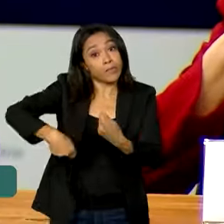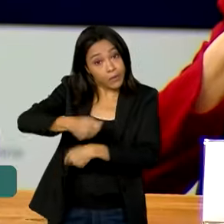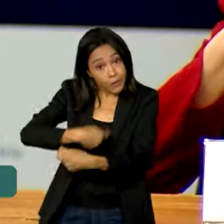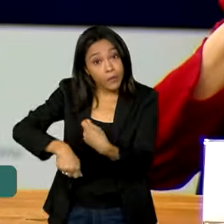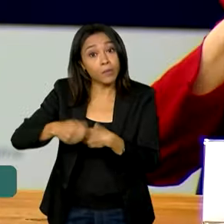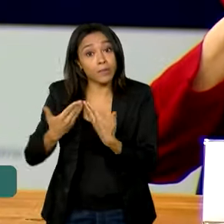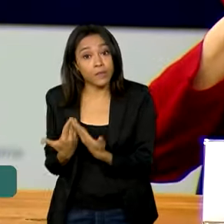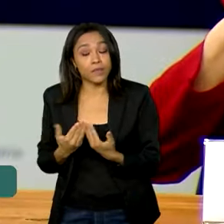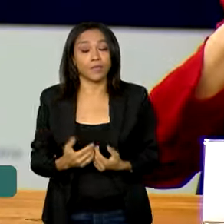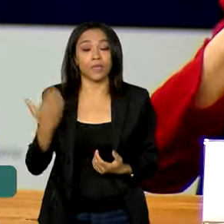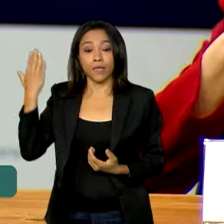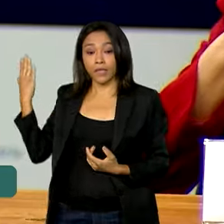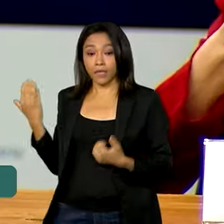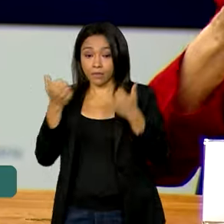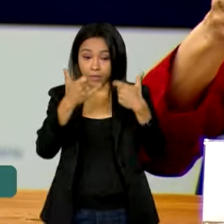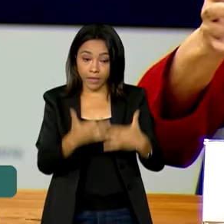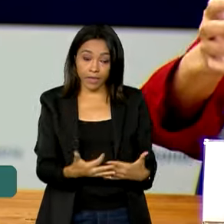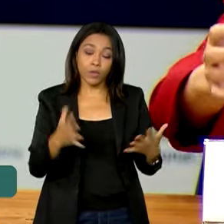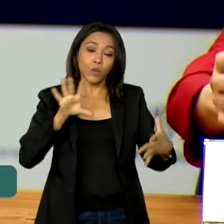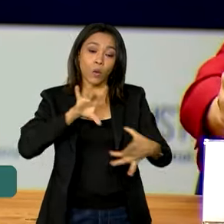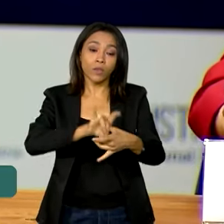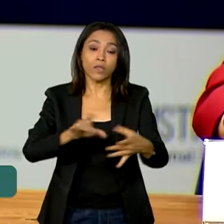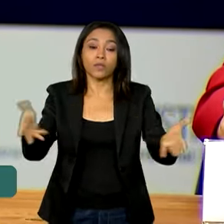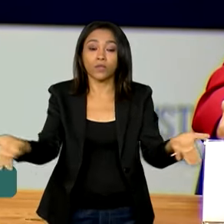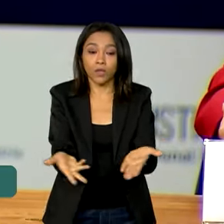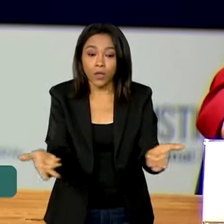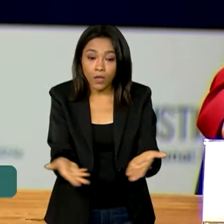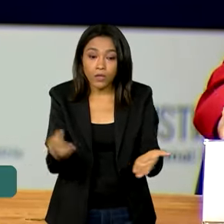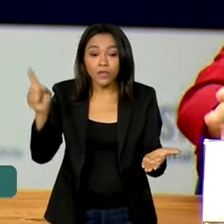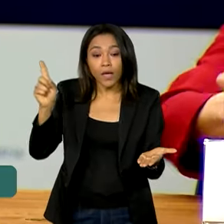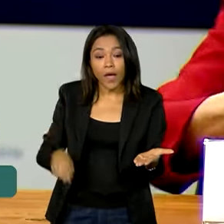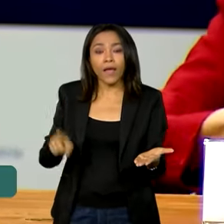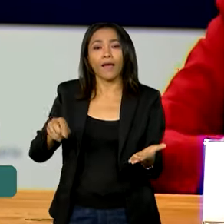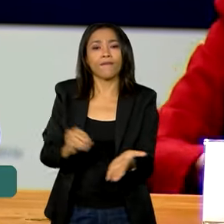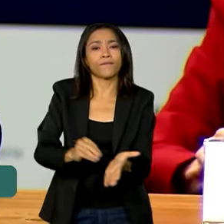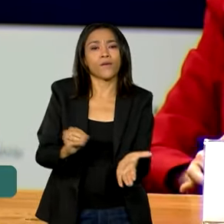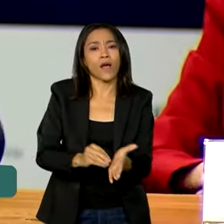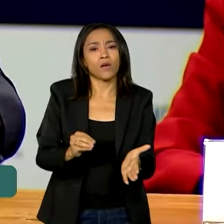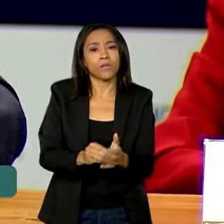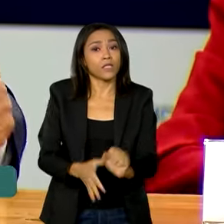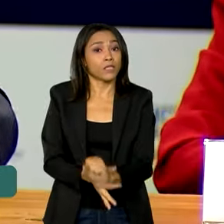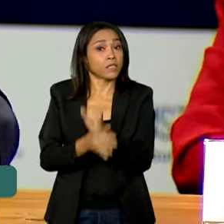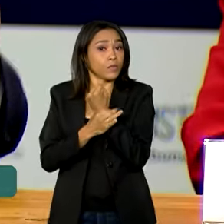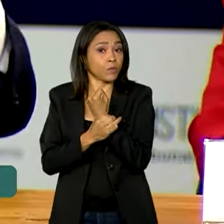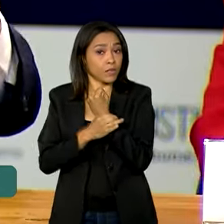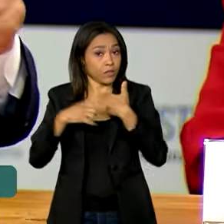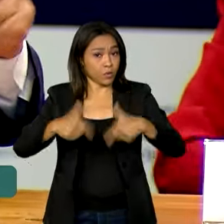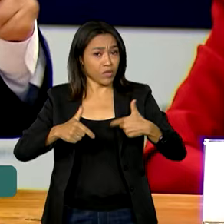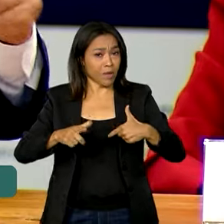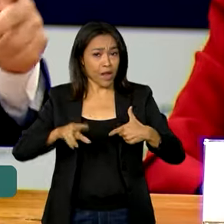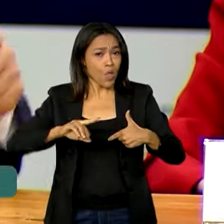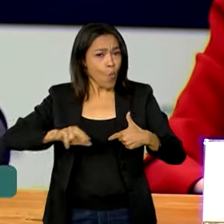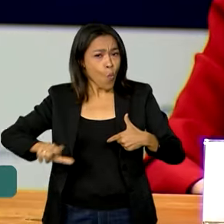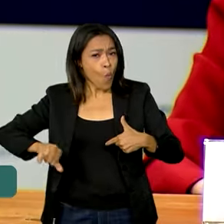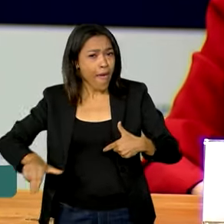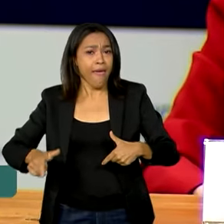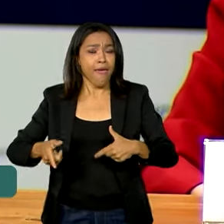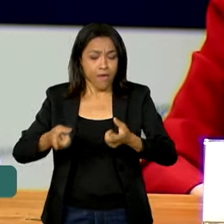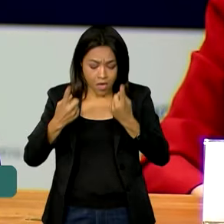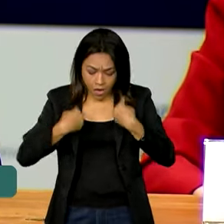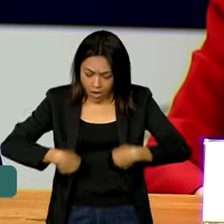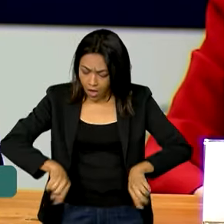O momento atual da atividade econômica se caracteriza pela insegurança no trabalho, não em segurança física em termos de